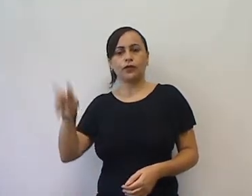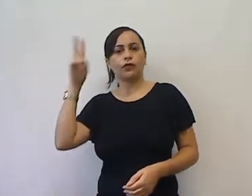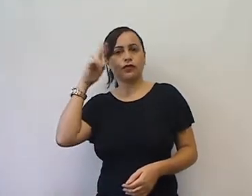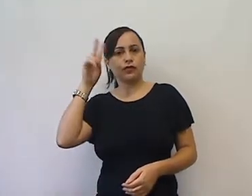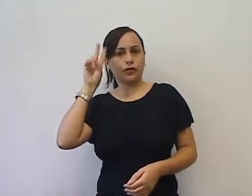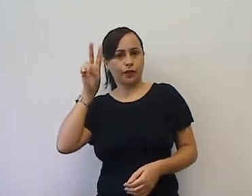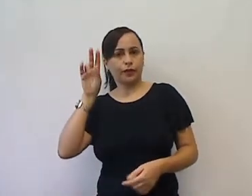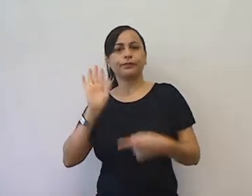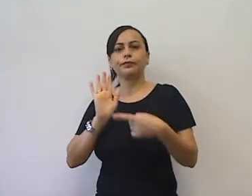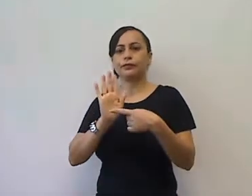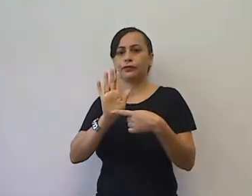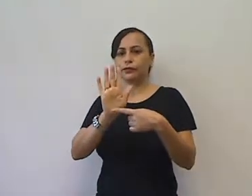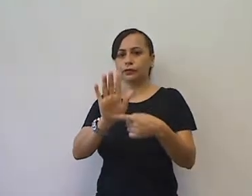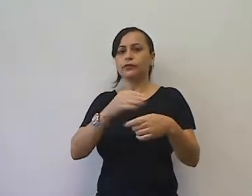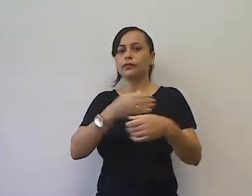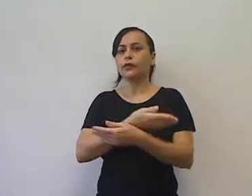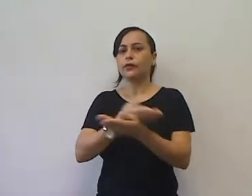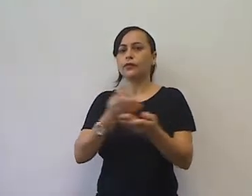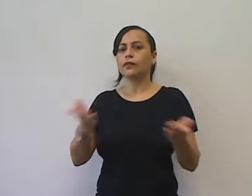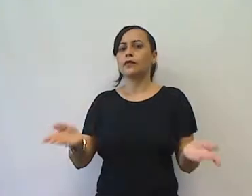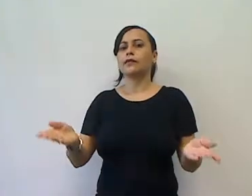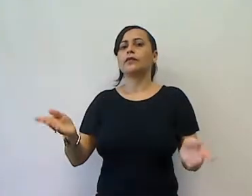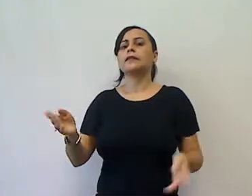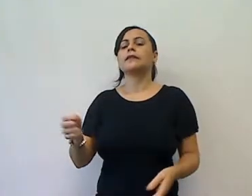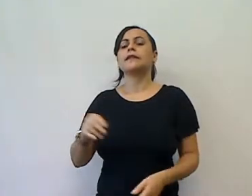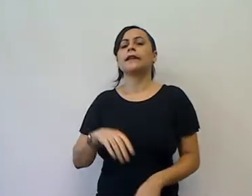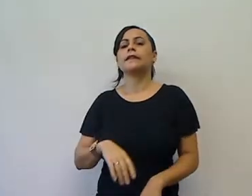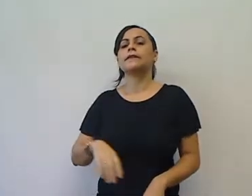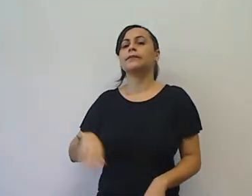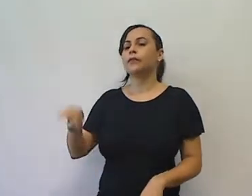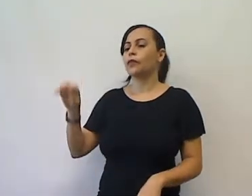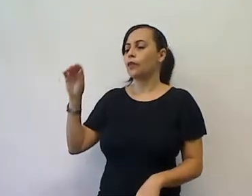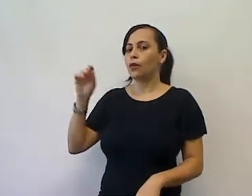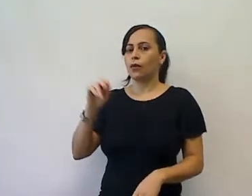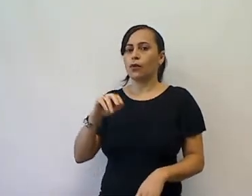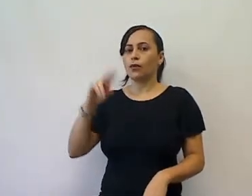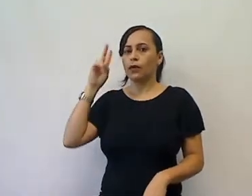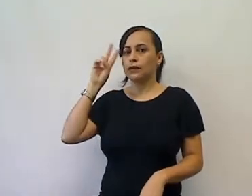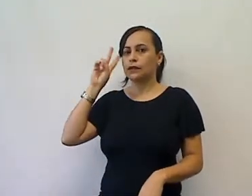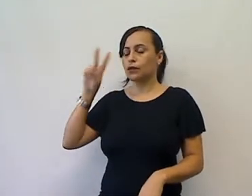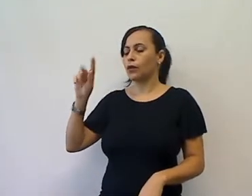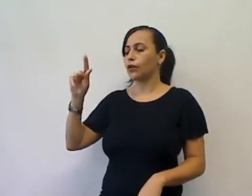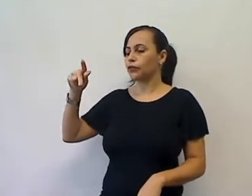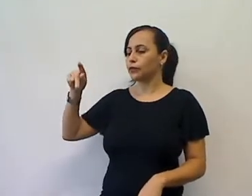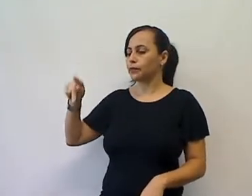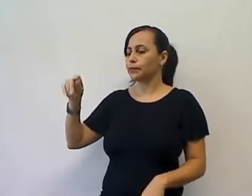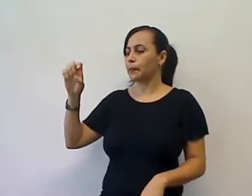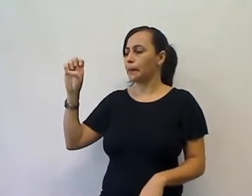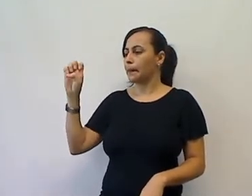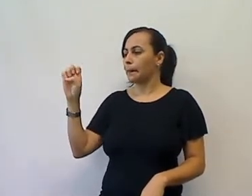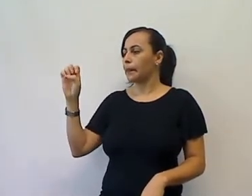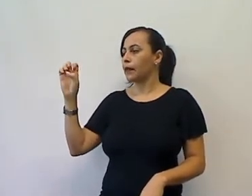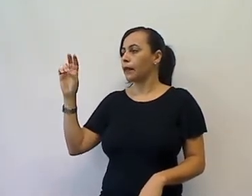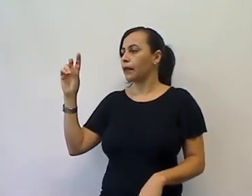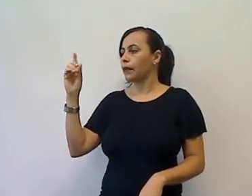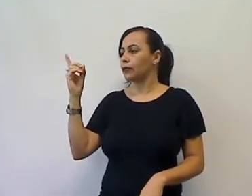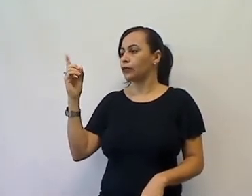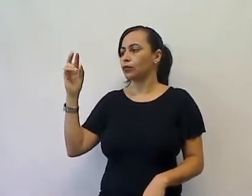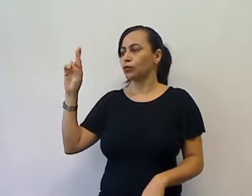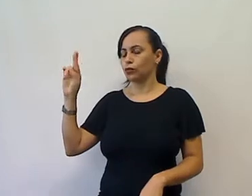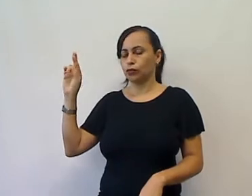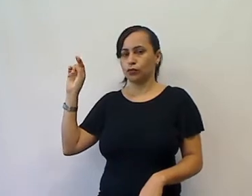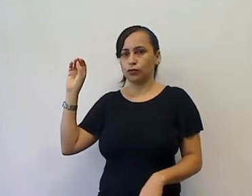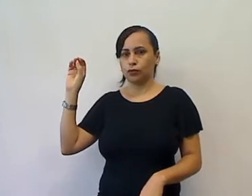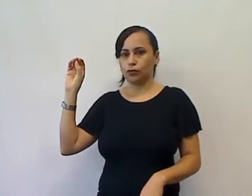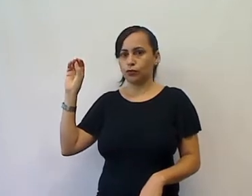Luiz da Câmara Cascudo, Pedro Malazartes e a Sopa de Pedra. Sopa de Pedra?